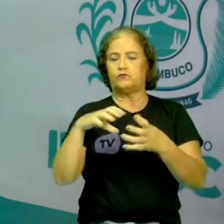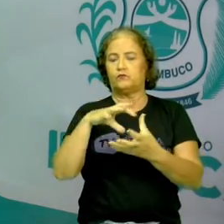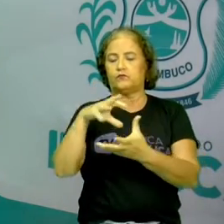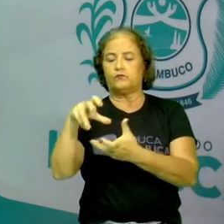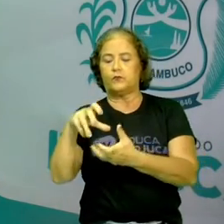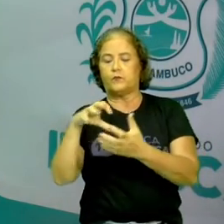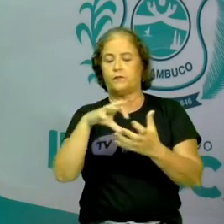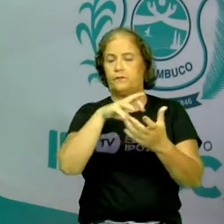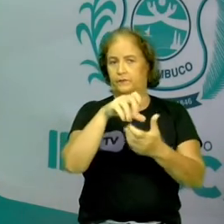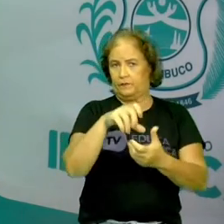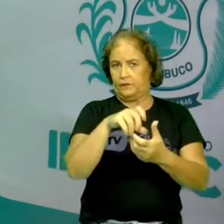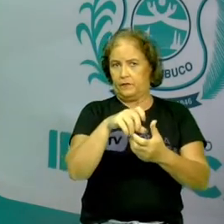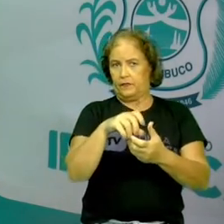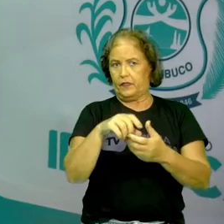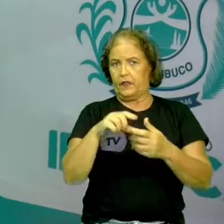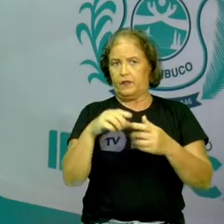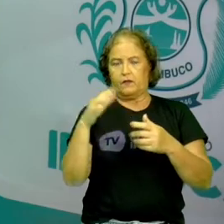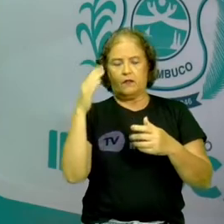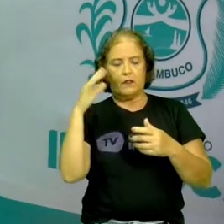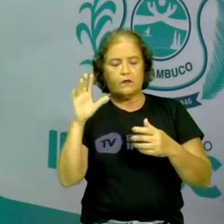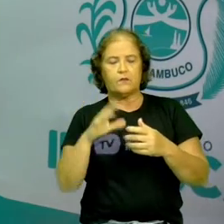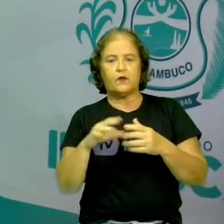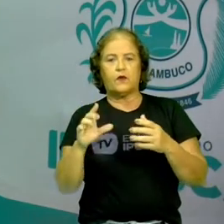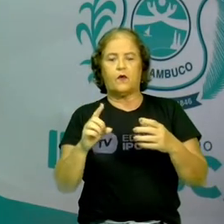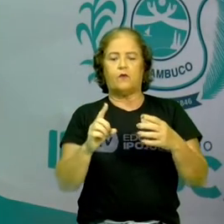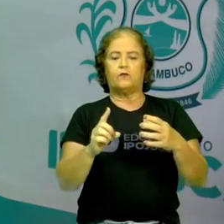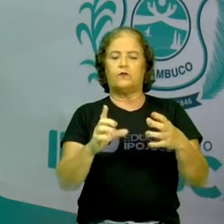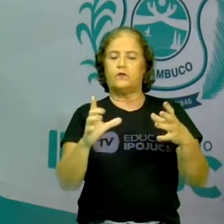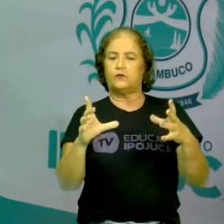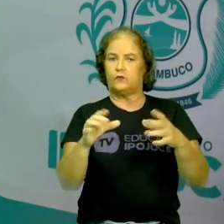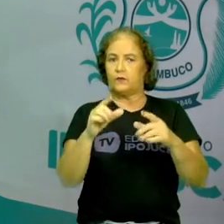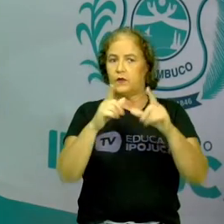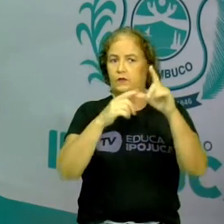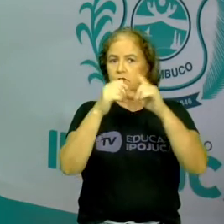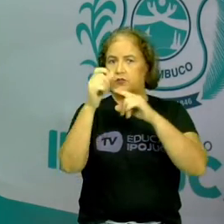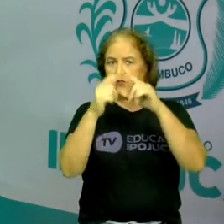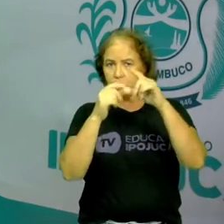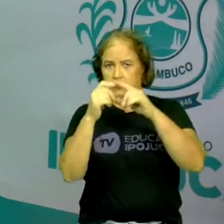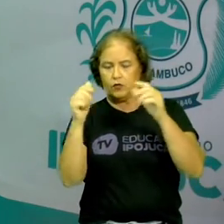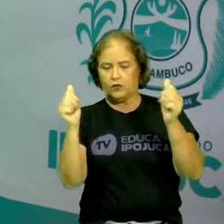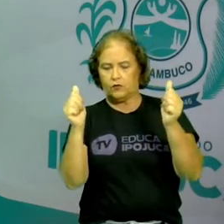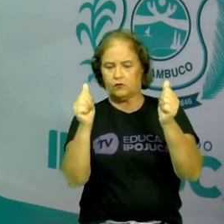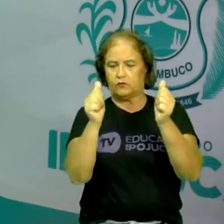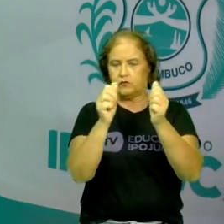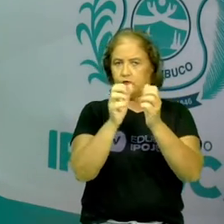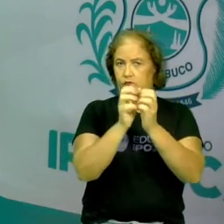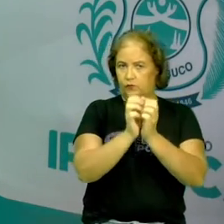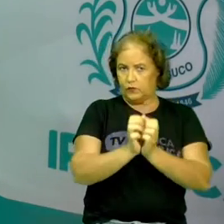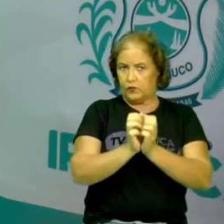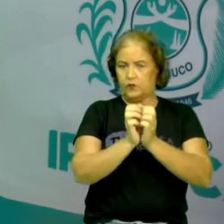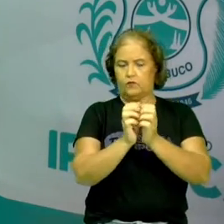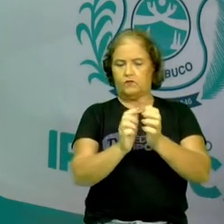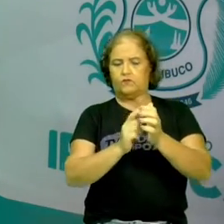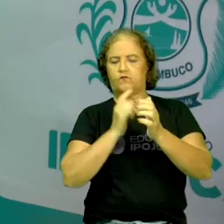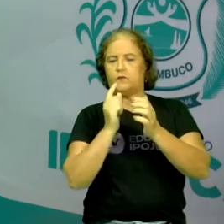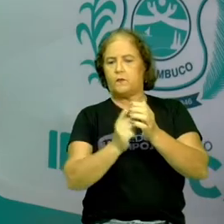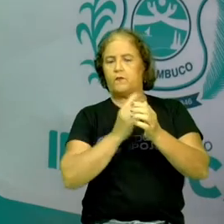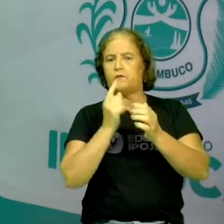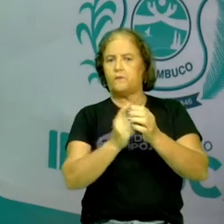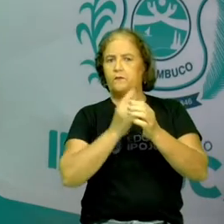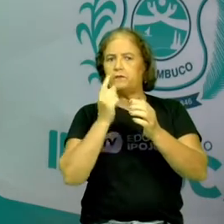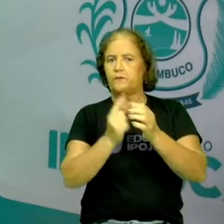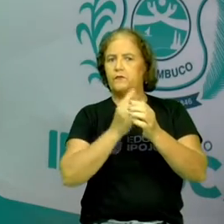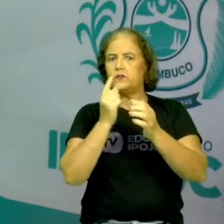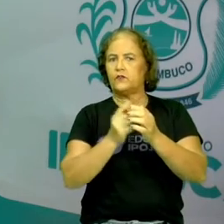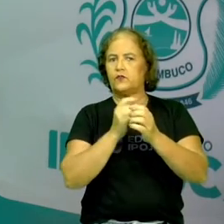Lembra? Ela se contraiu, ela começou a girar, a massa dela começou